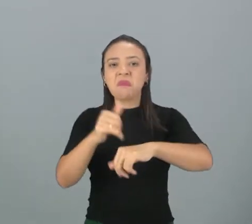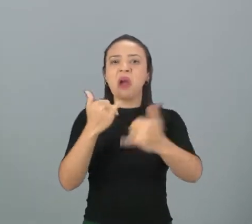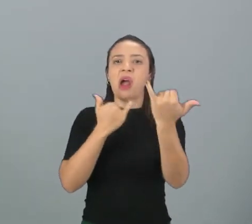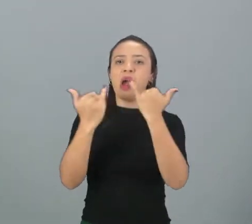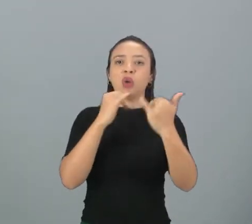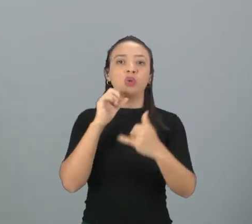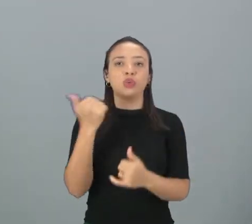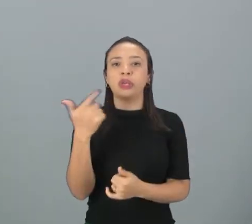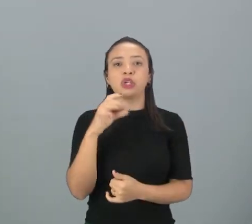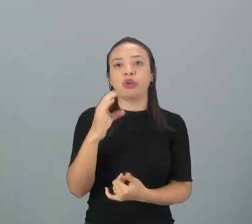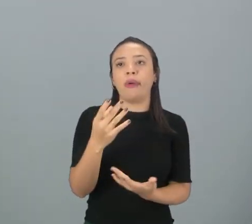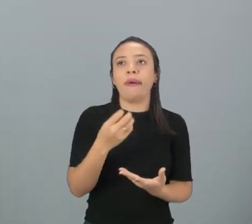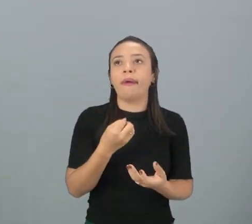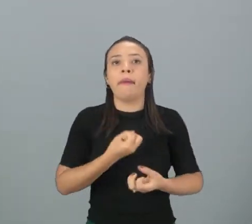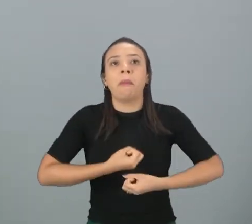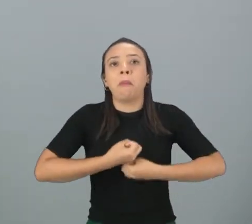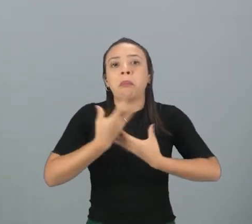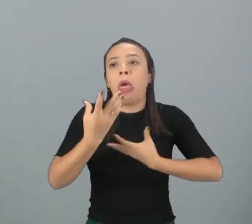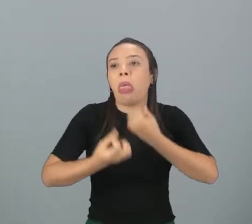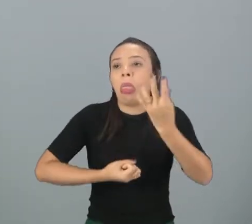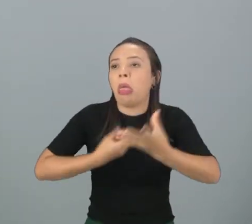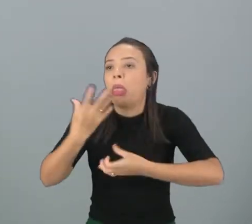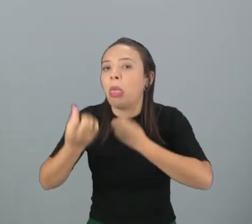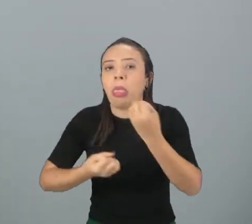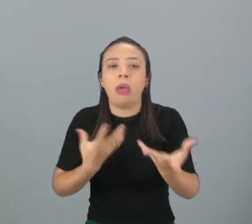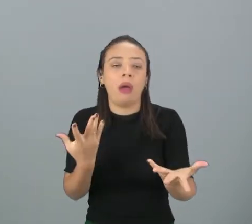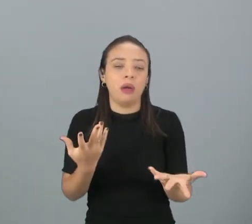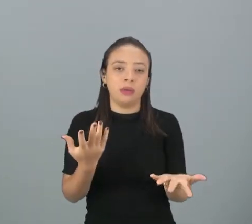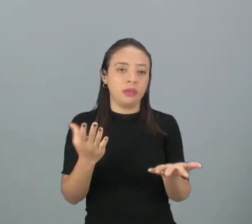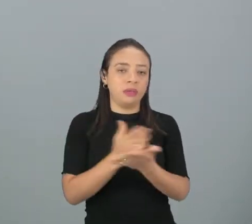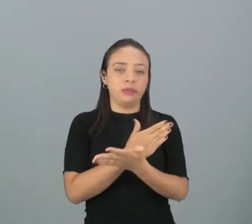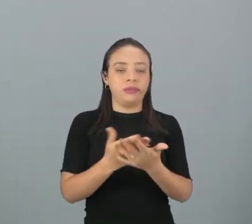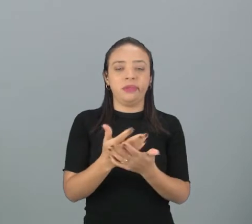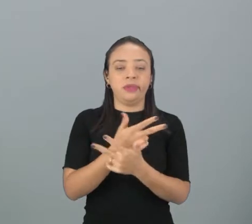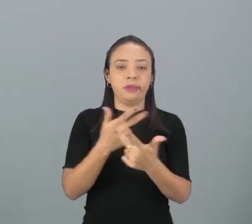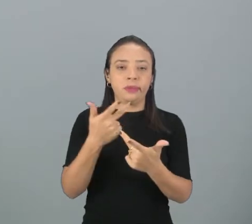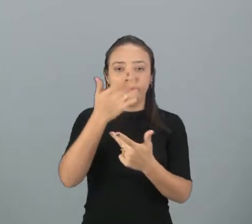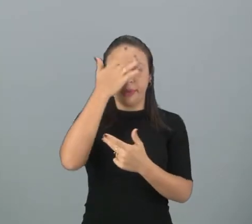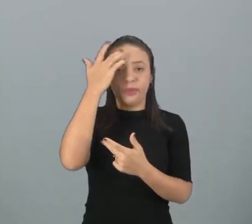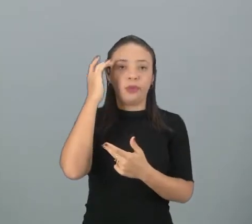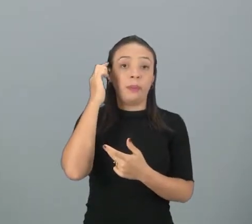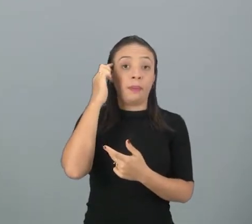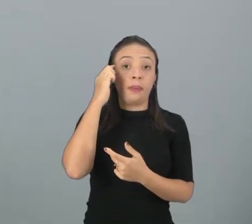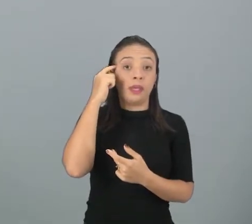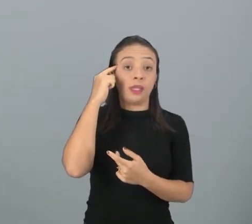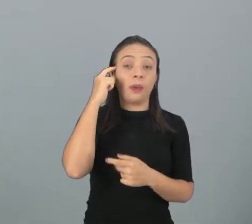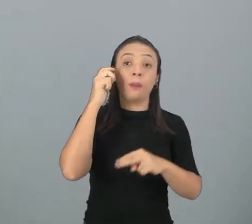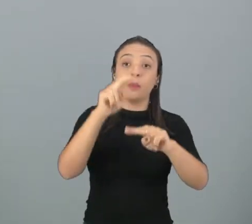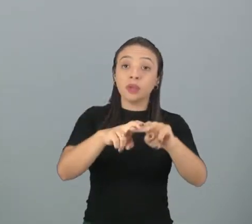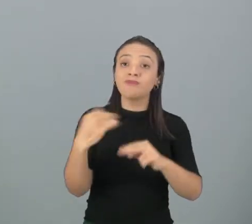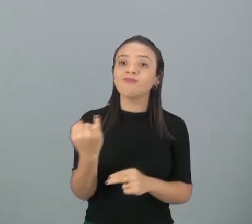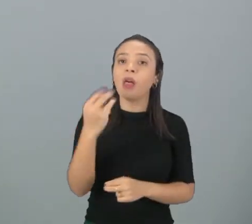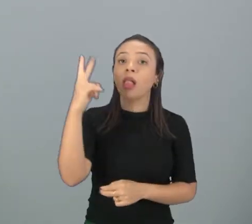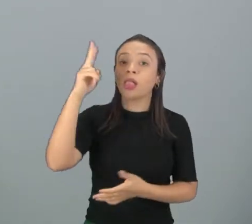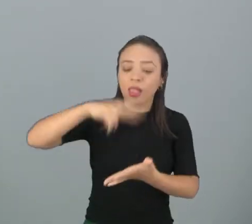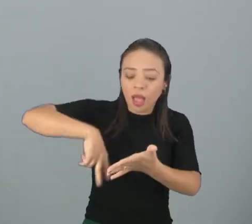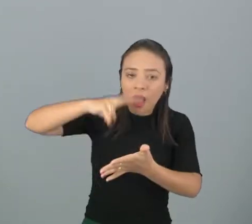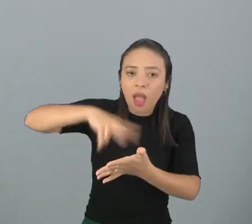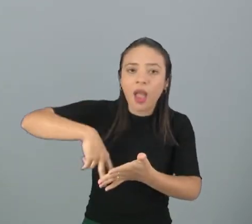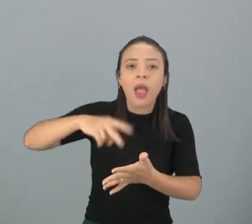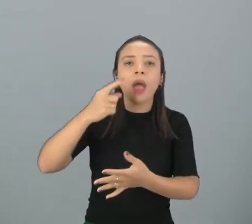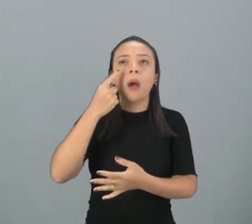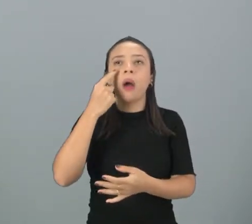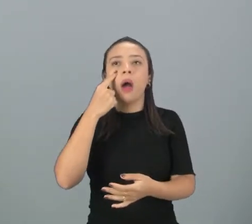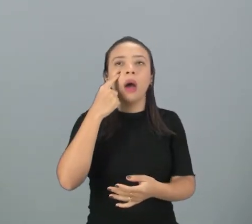apenas falar suposições, como muita gente faz. Então é preciso você ler muito, acompanhar muito a dinâmica da